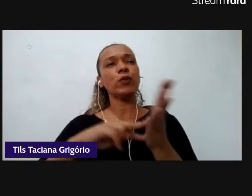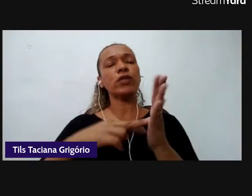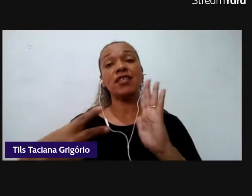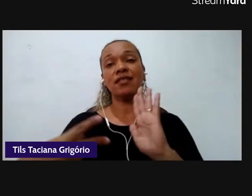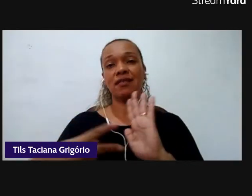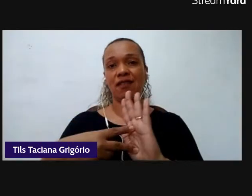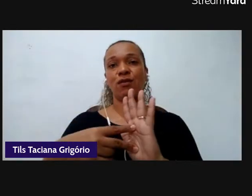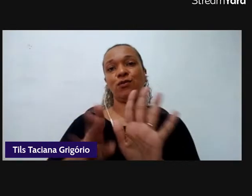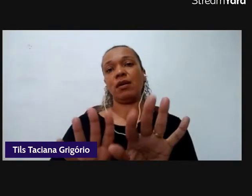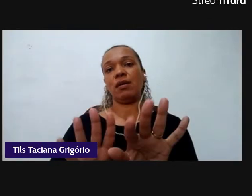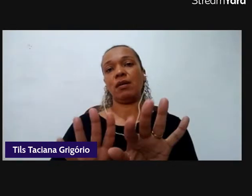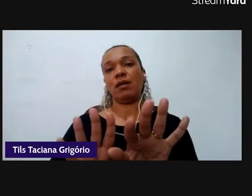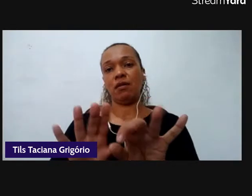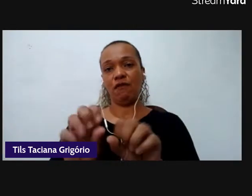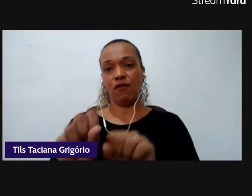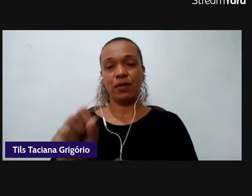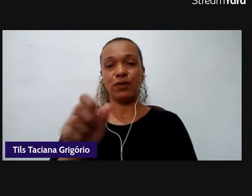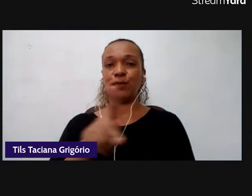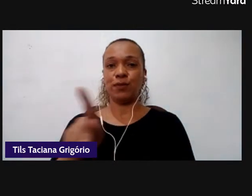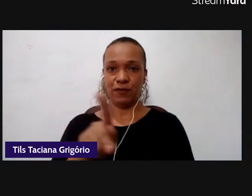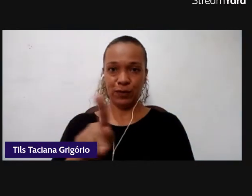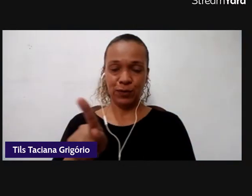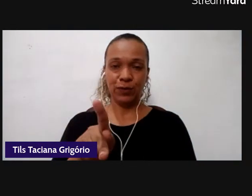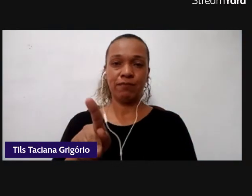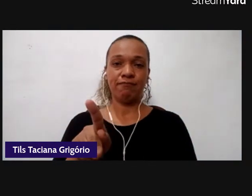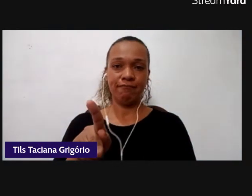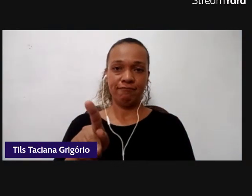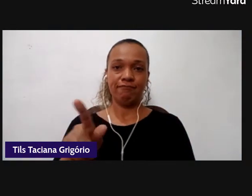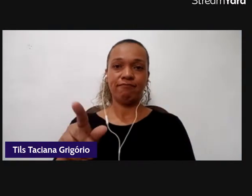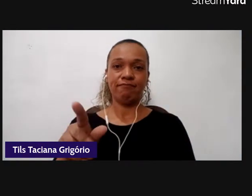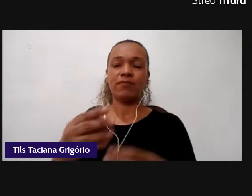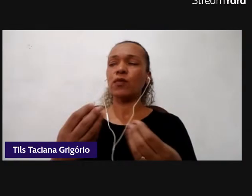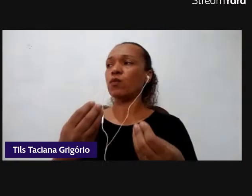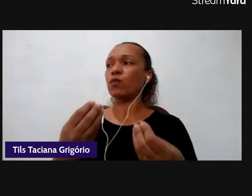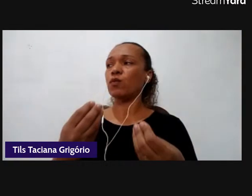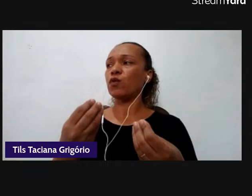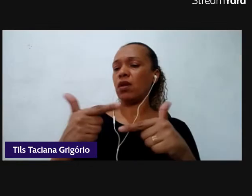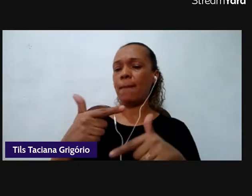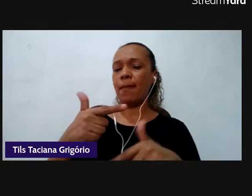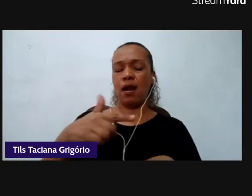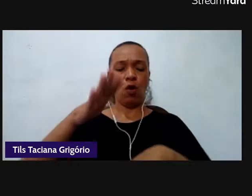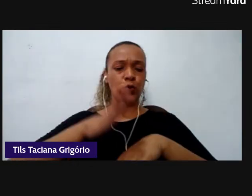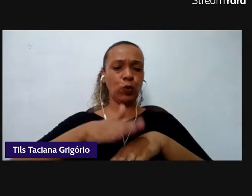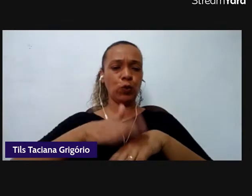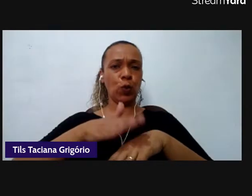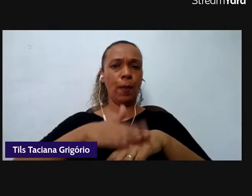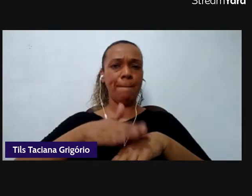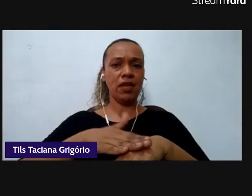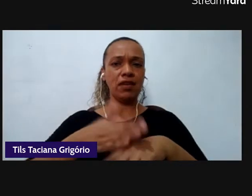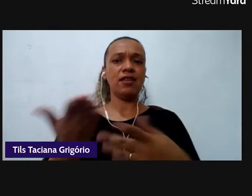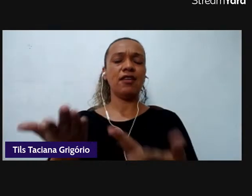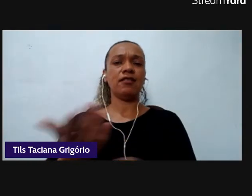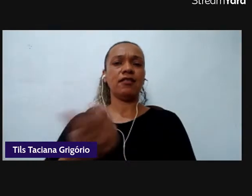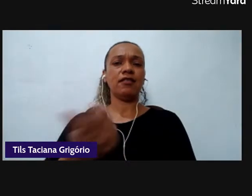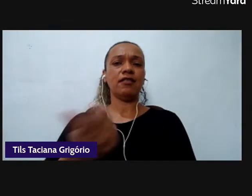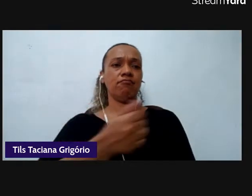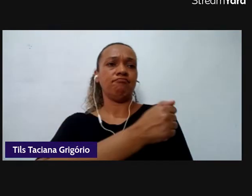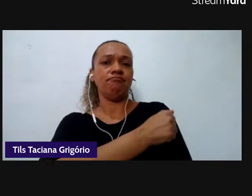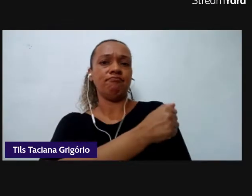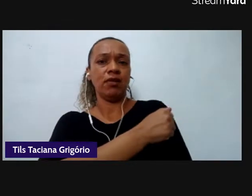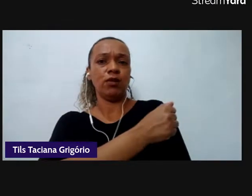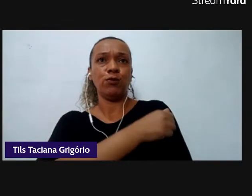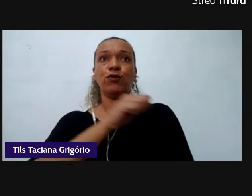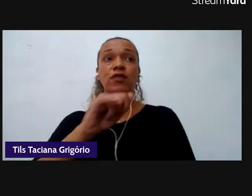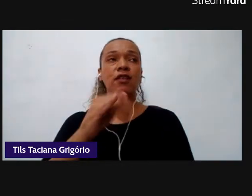formação do professor né como trabalhar com a autonomia com o protagonismo do aluno se a gente não entender o professor